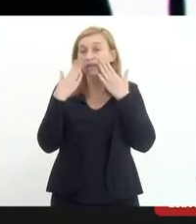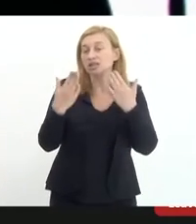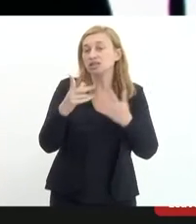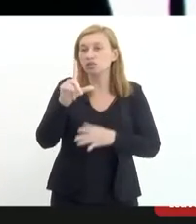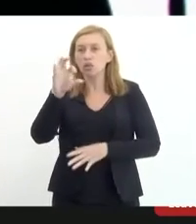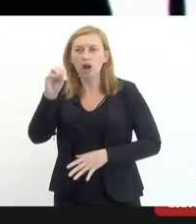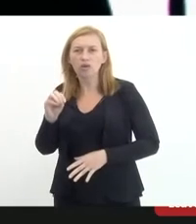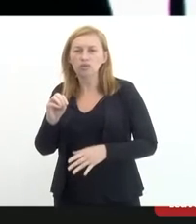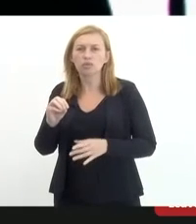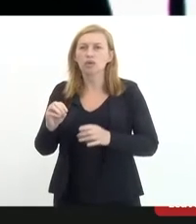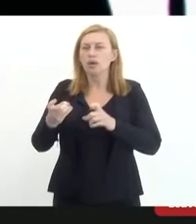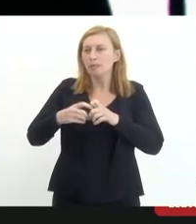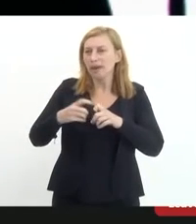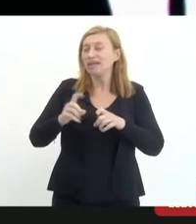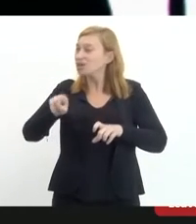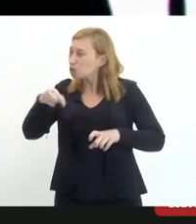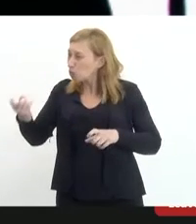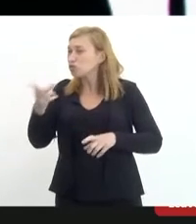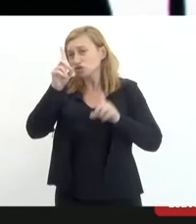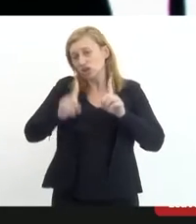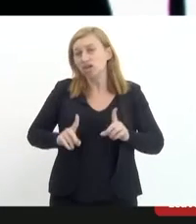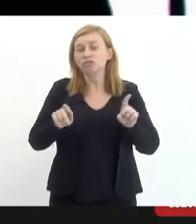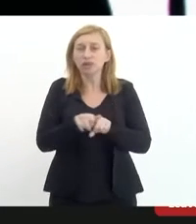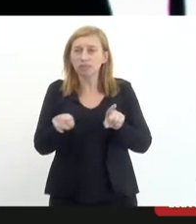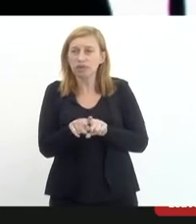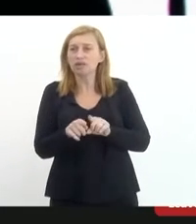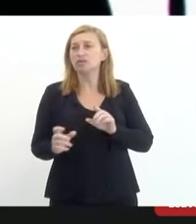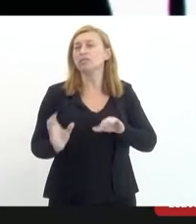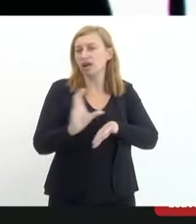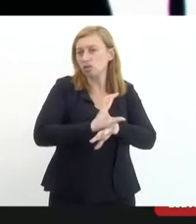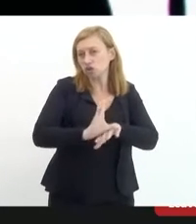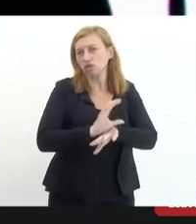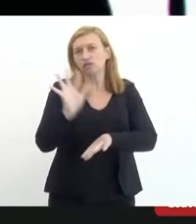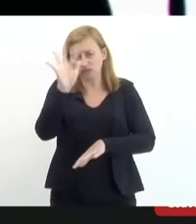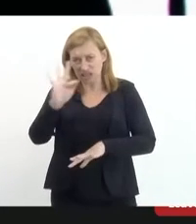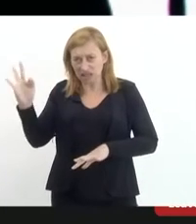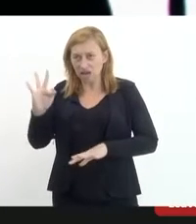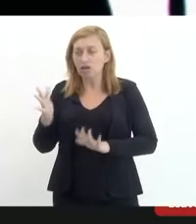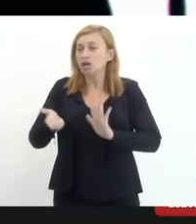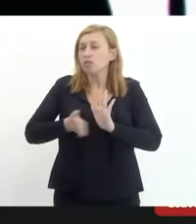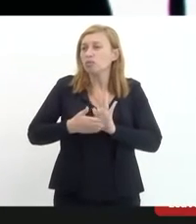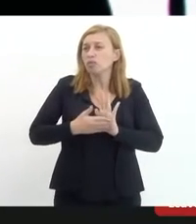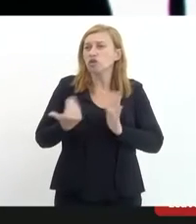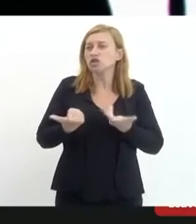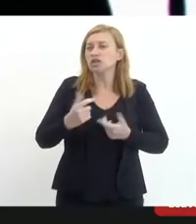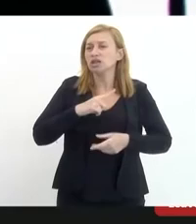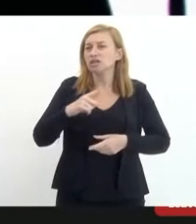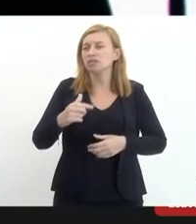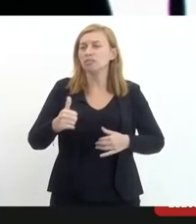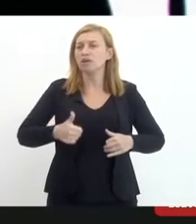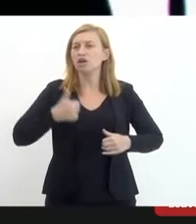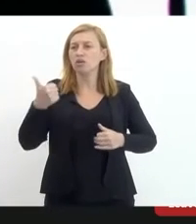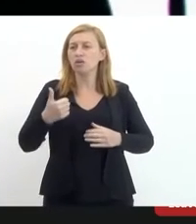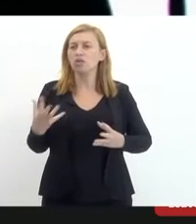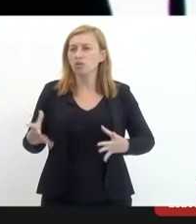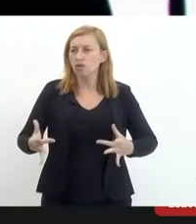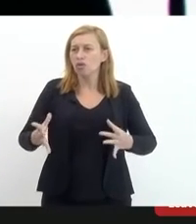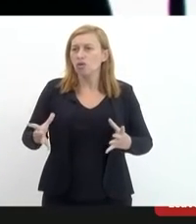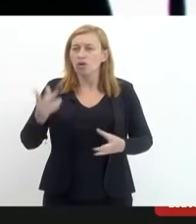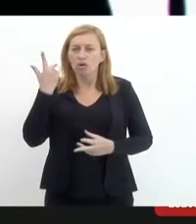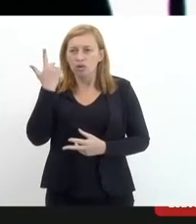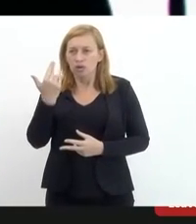do laudo médico, vale, além de outros direitos garantidos pela Constituição Federal, que proporcionam o bem-estar comum, social e